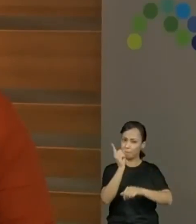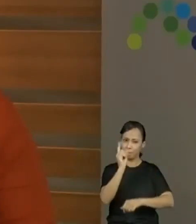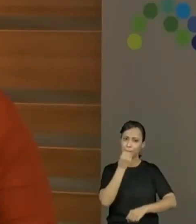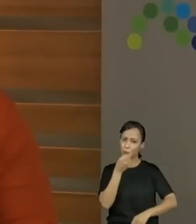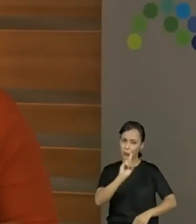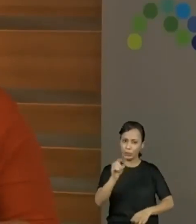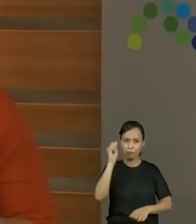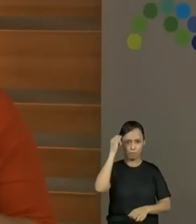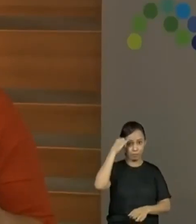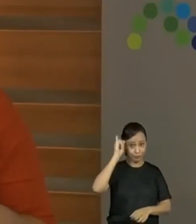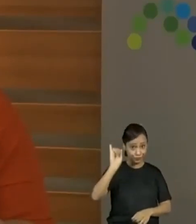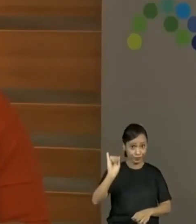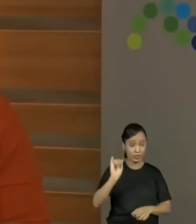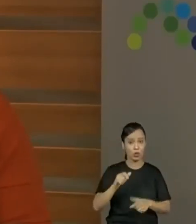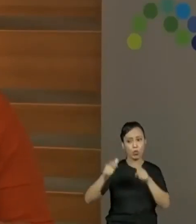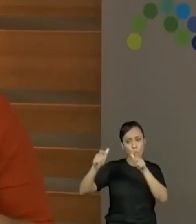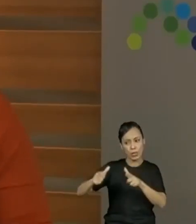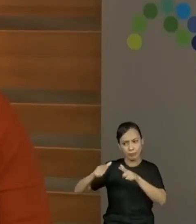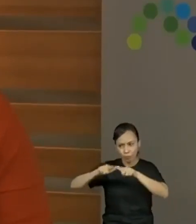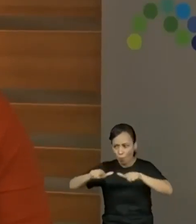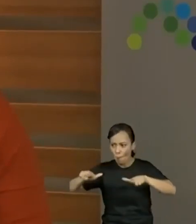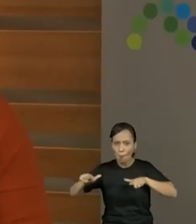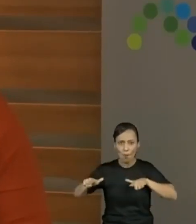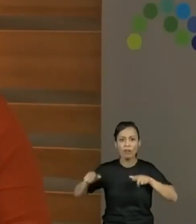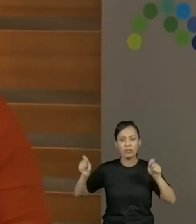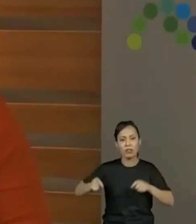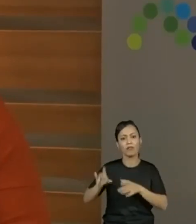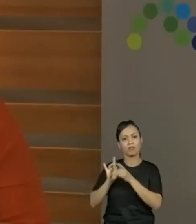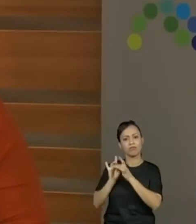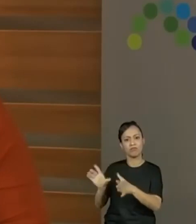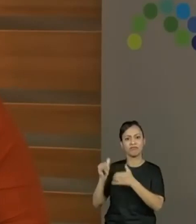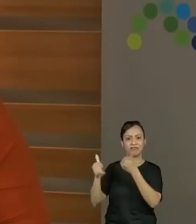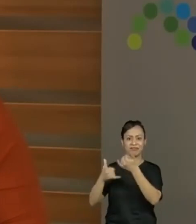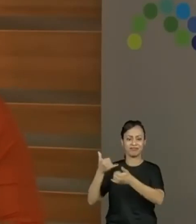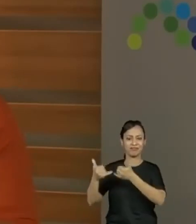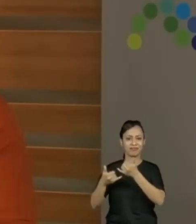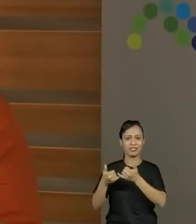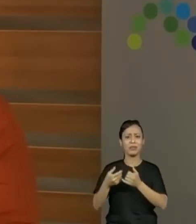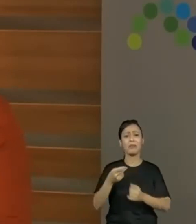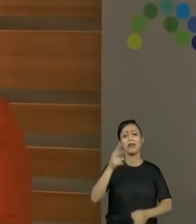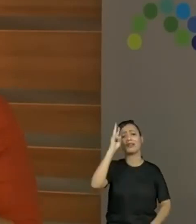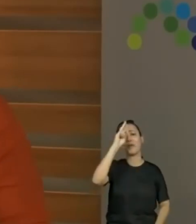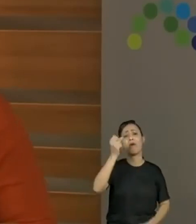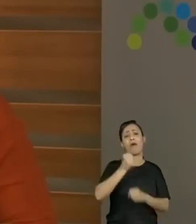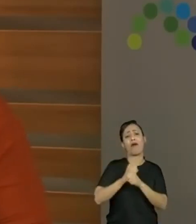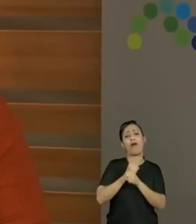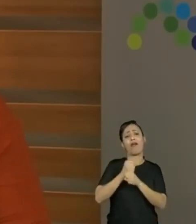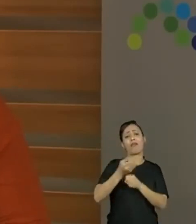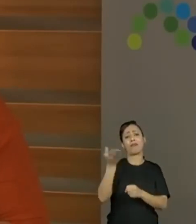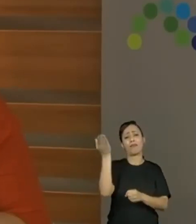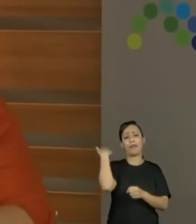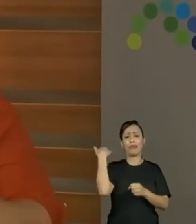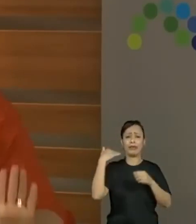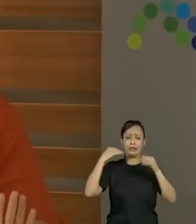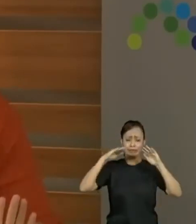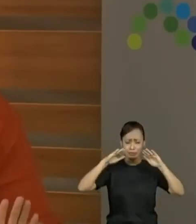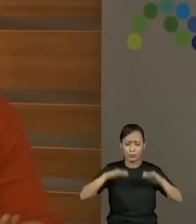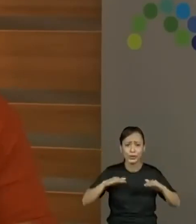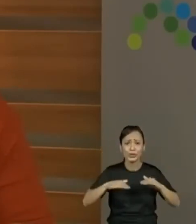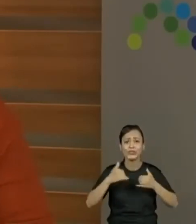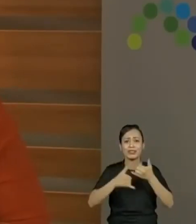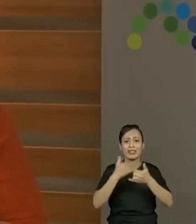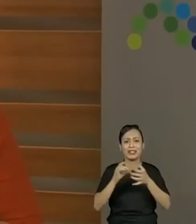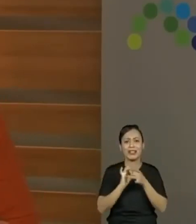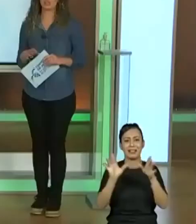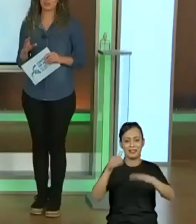já vai apresentar. Mas na nossa época, gente teve o privilégio de brincar realmente atravessando a rua, tá bom? Agora vocês não